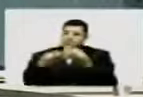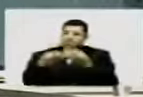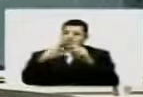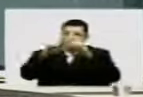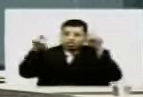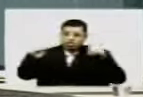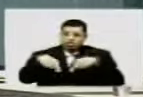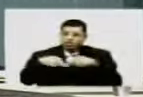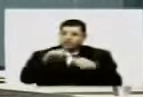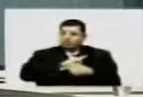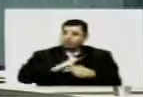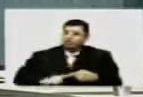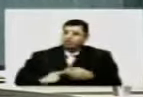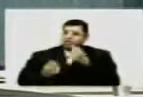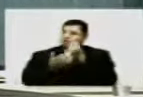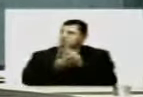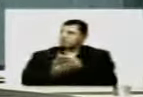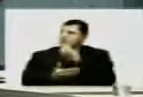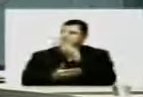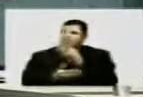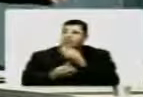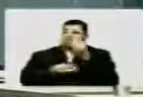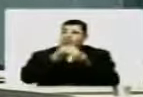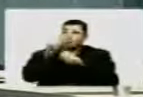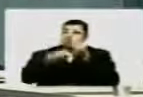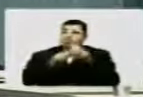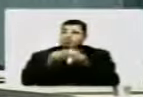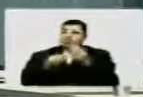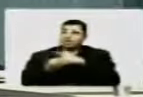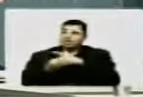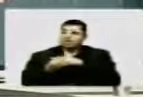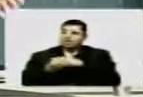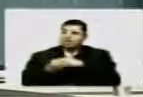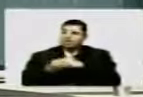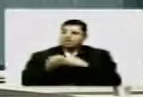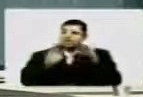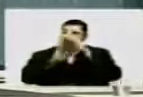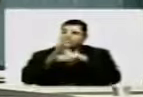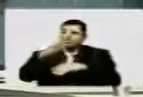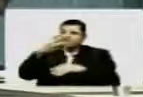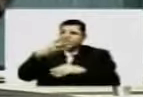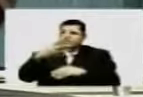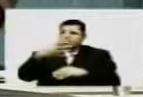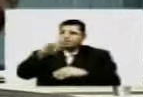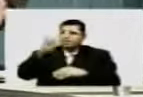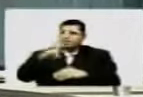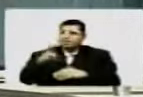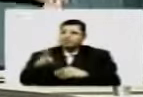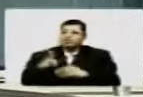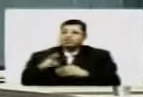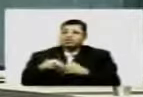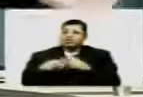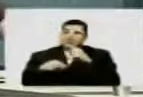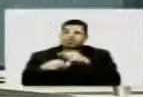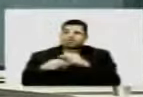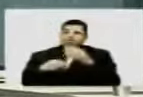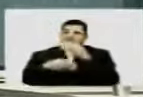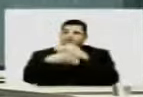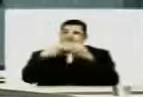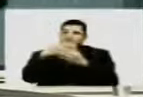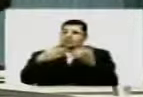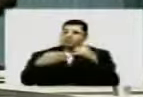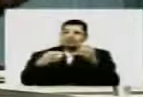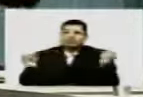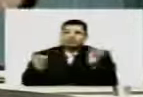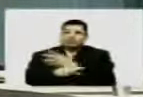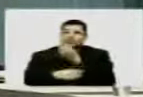mede e governo paga. Como é que há medição de R$ 4.000.000,00, de uma obra inacabada?